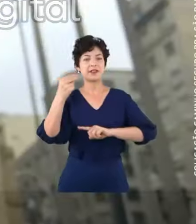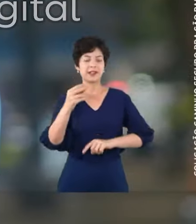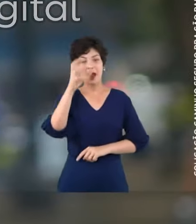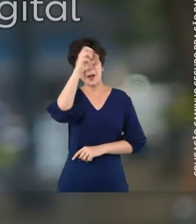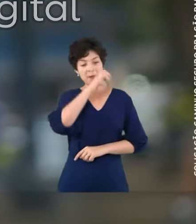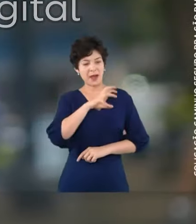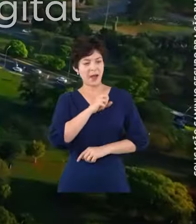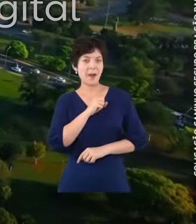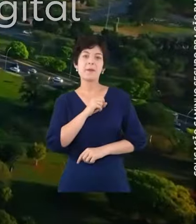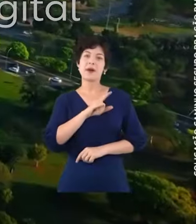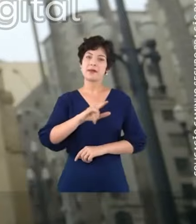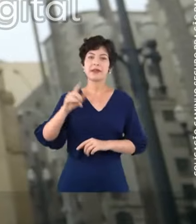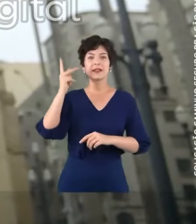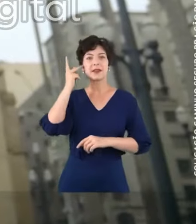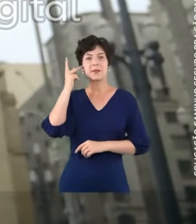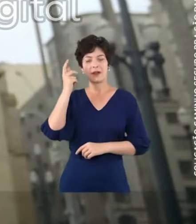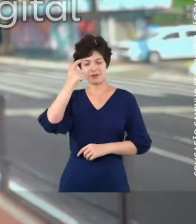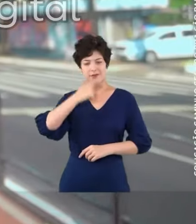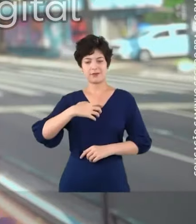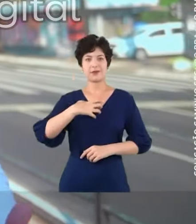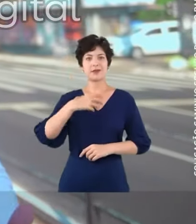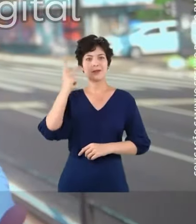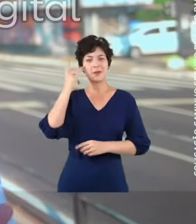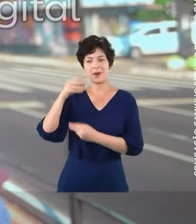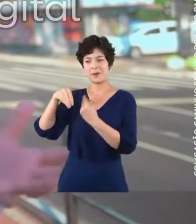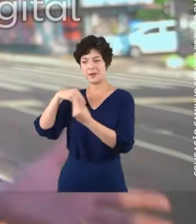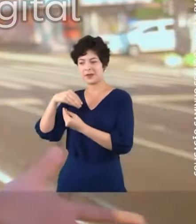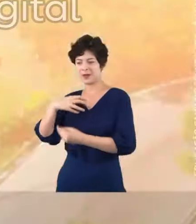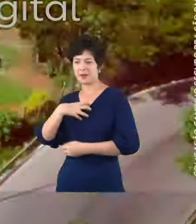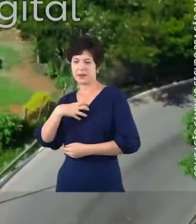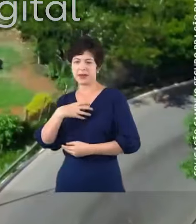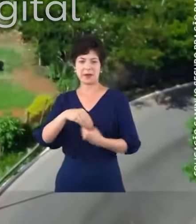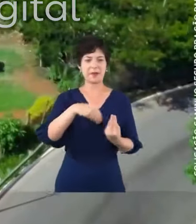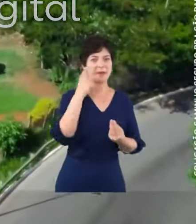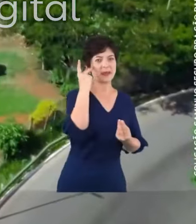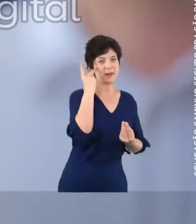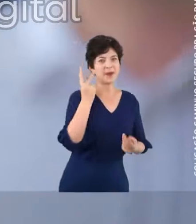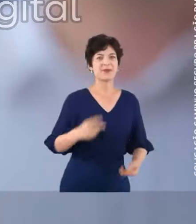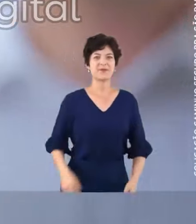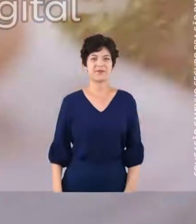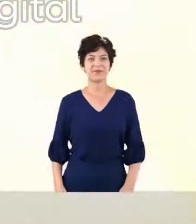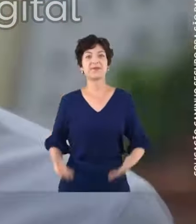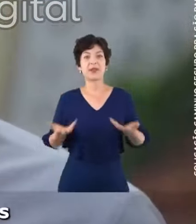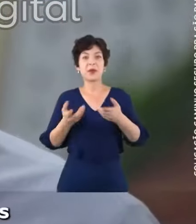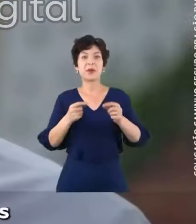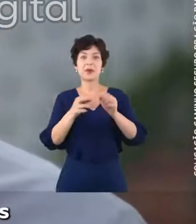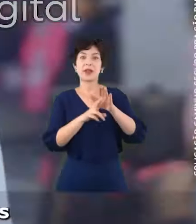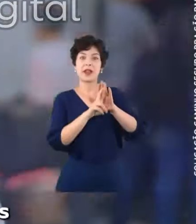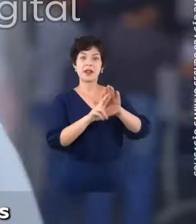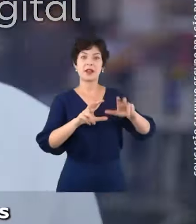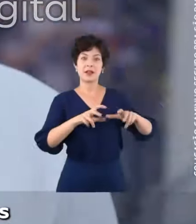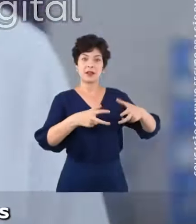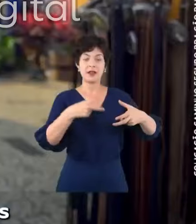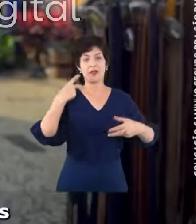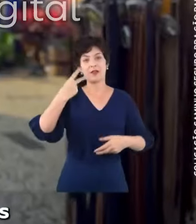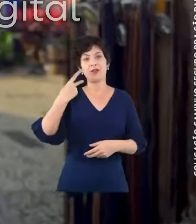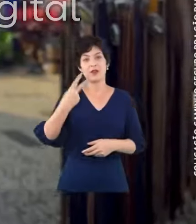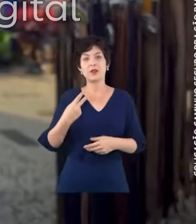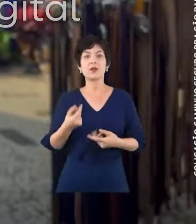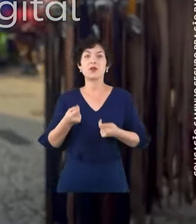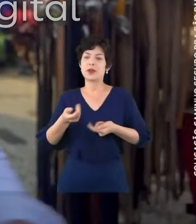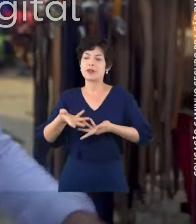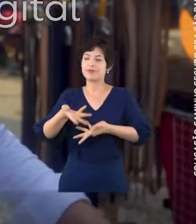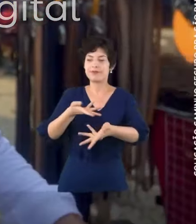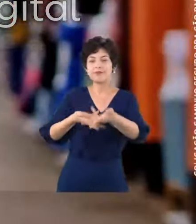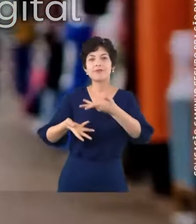Aprendi a amar São Paulo e hoje eu me sinto um paulostano de verdade. Uma mistura de paulista com baiano. E agora eu quero poder te representar na Câmara dos Vereadores